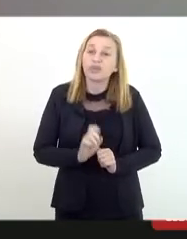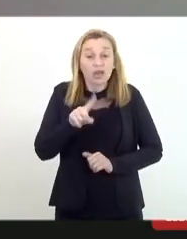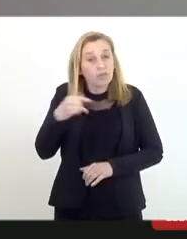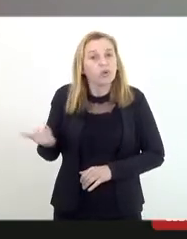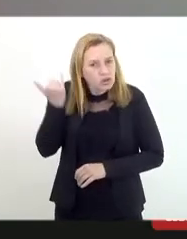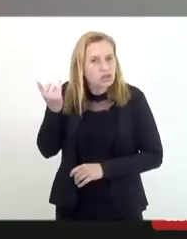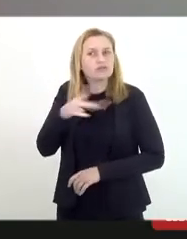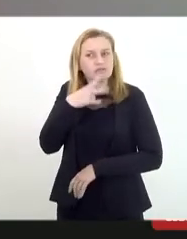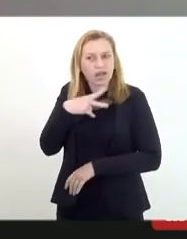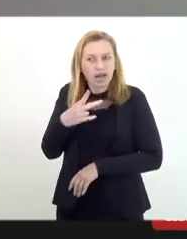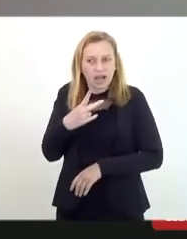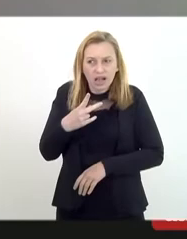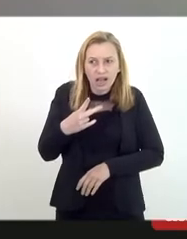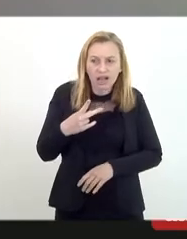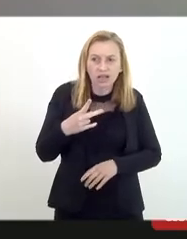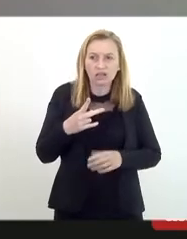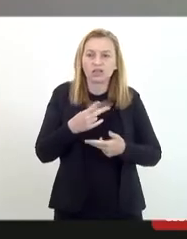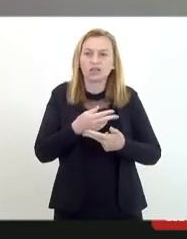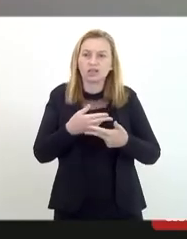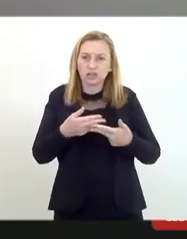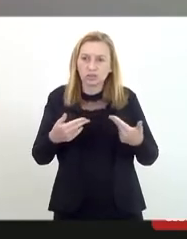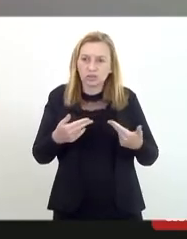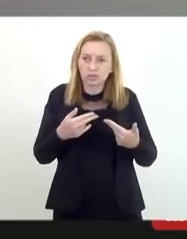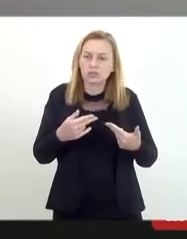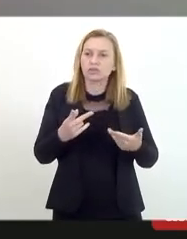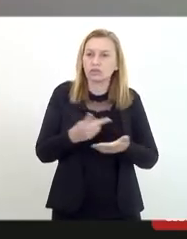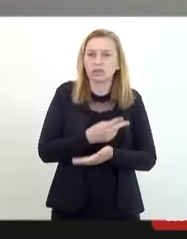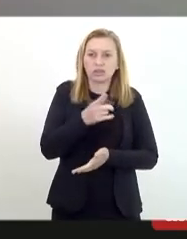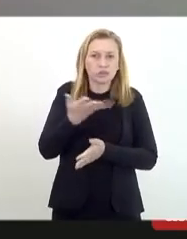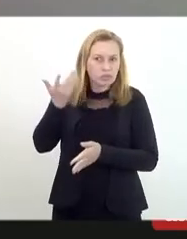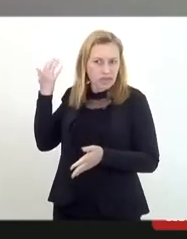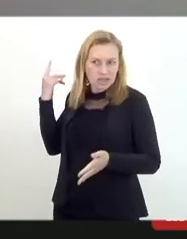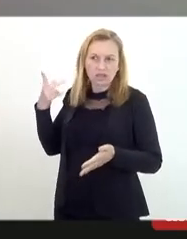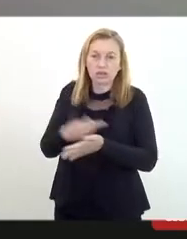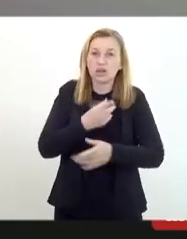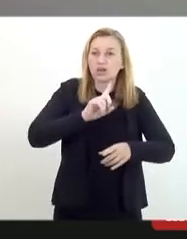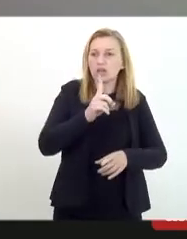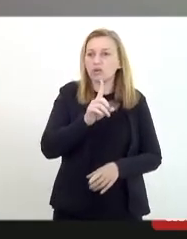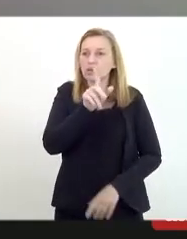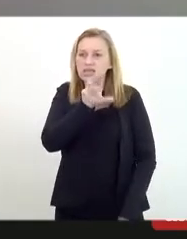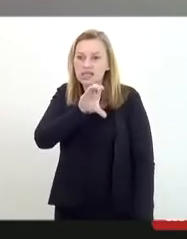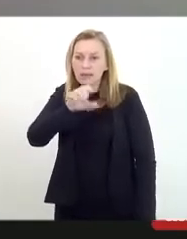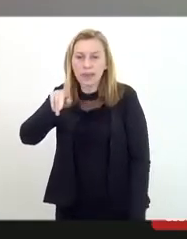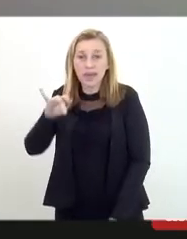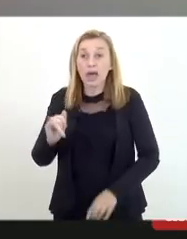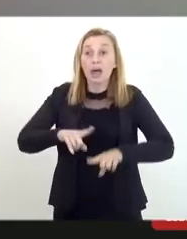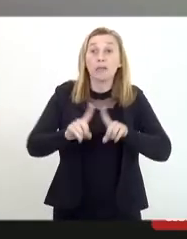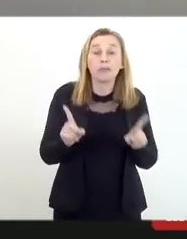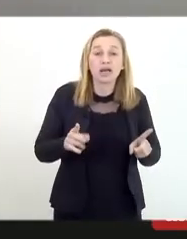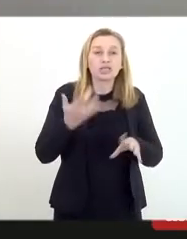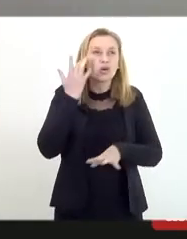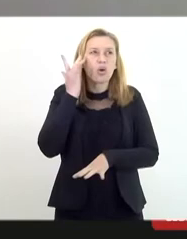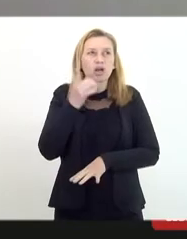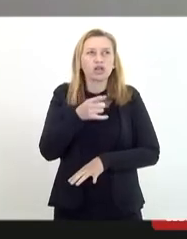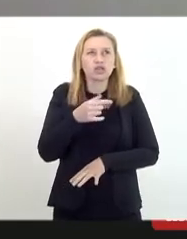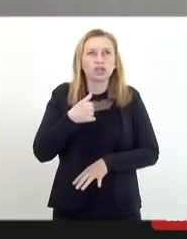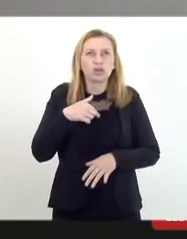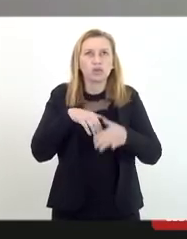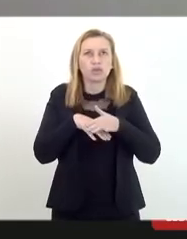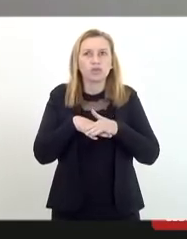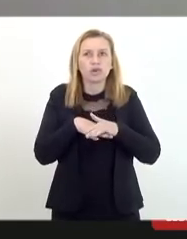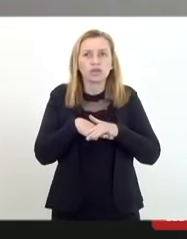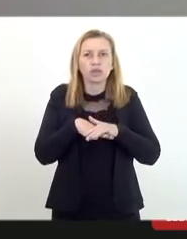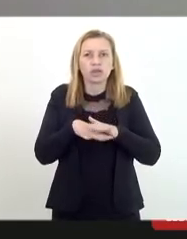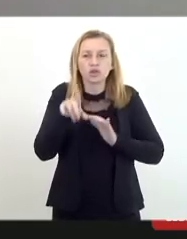importante dizer medidas como essa já ocorreram no passado, não na CPI, mas eu acho que em dia, se não me engano eu guardei, porque é o dia